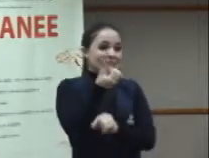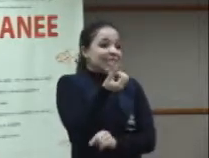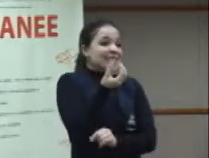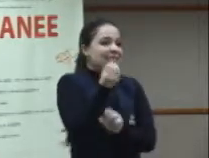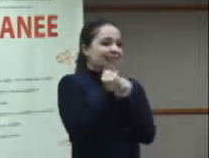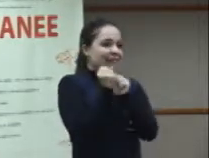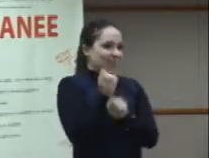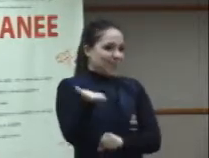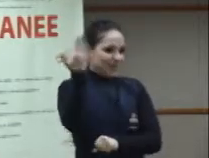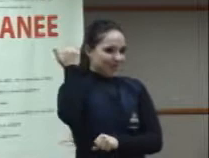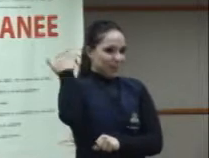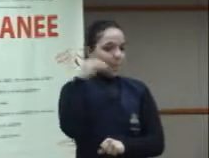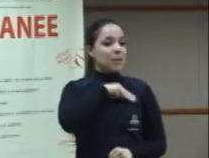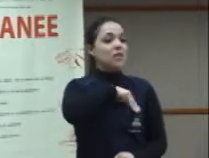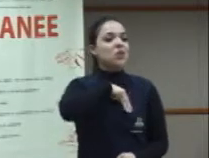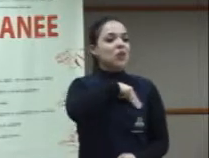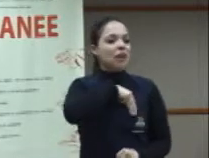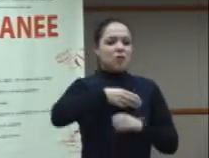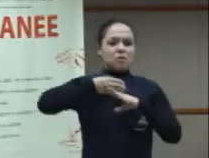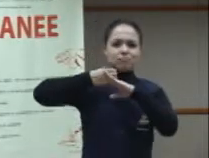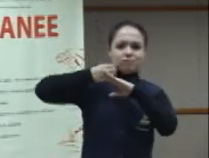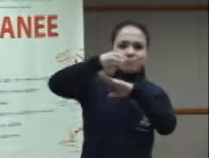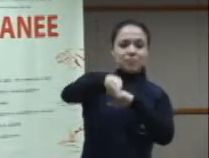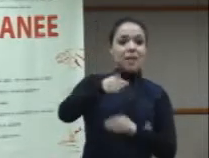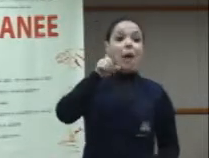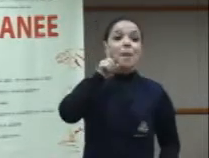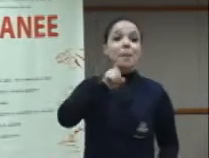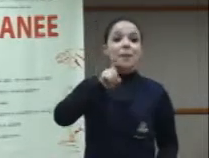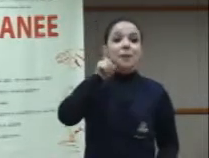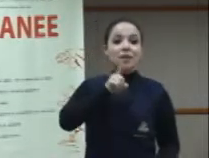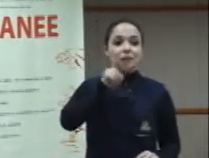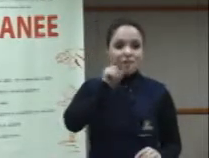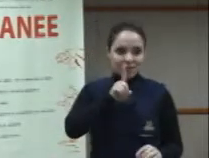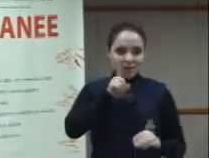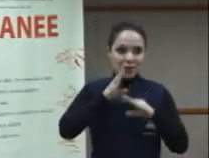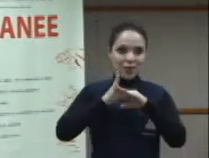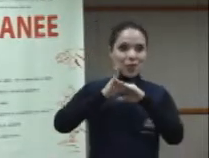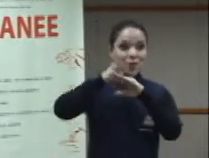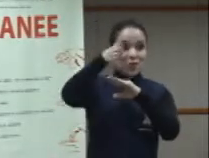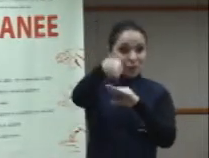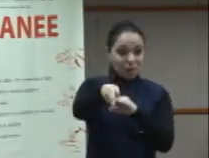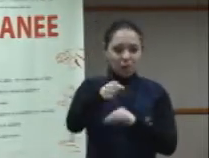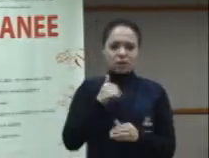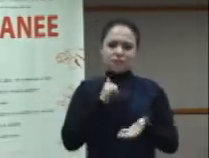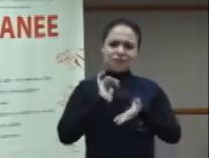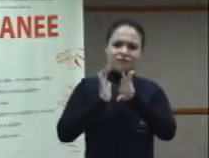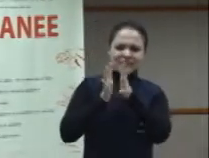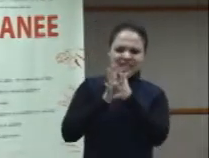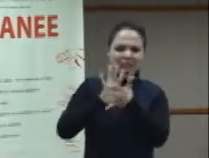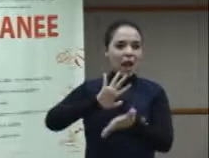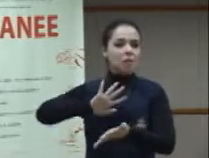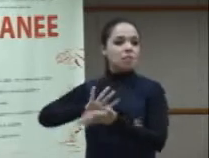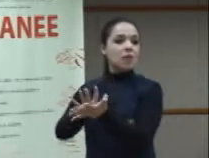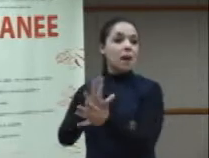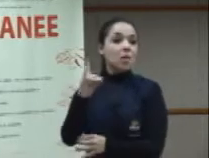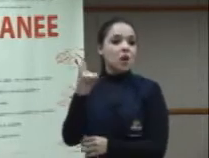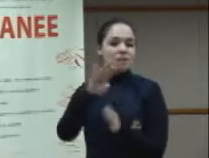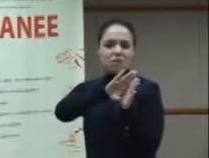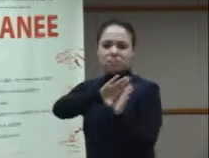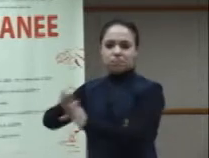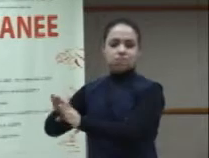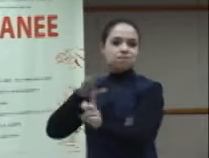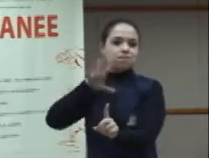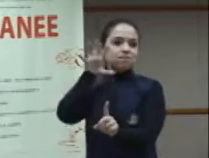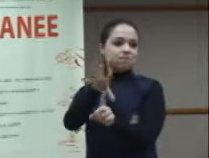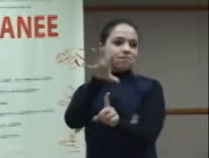atrás por missionários americanos que terminaram com a língua de sinais boliviana e colonizaram com a